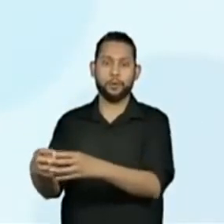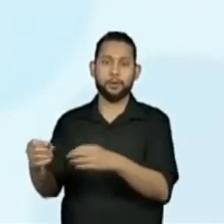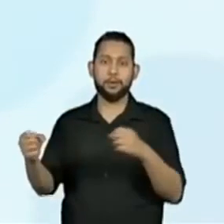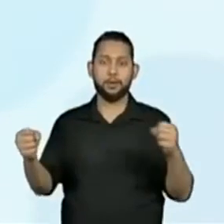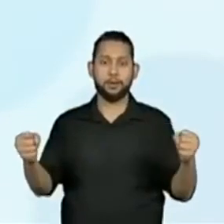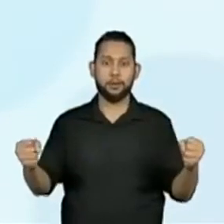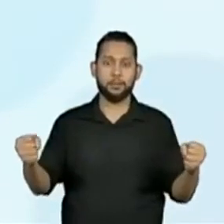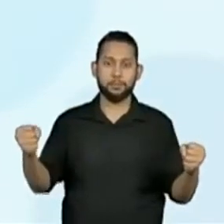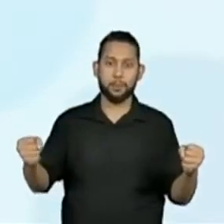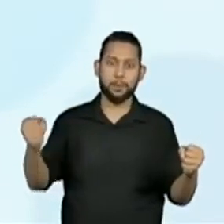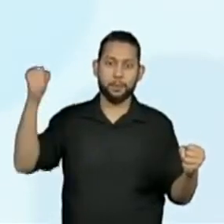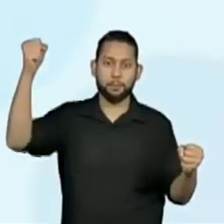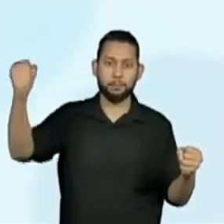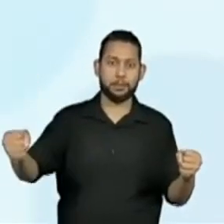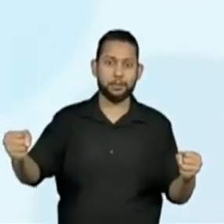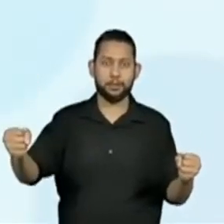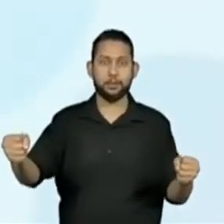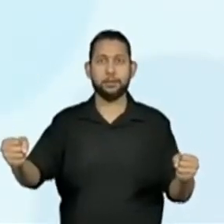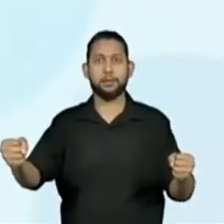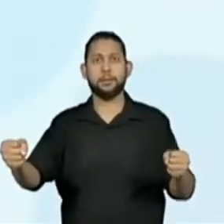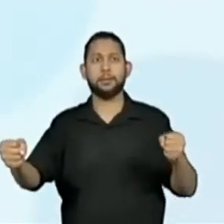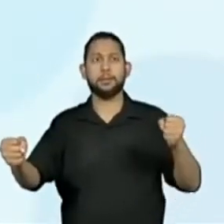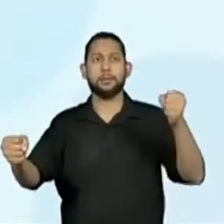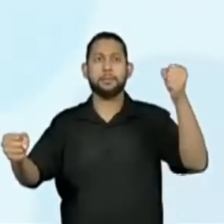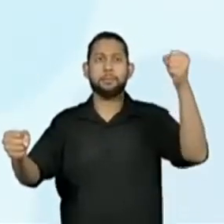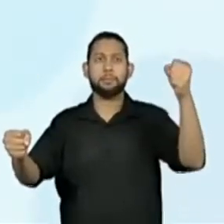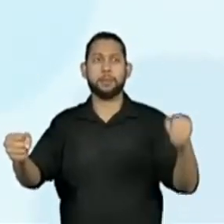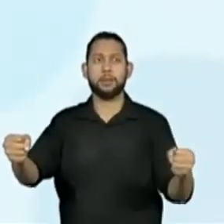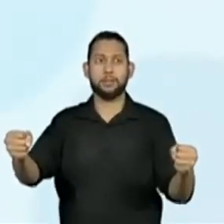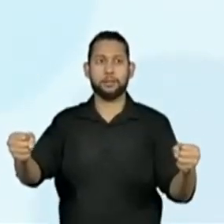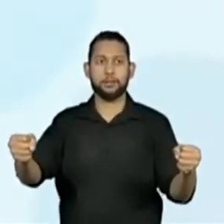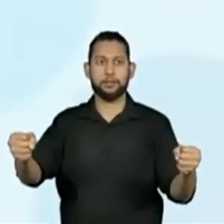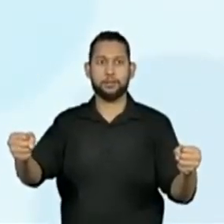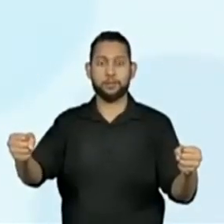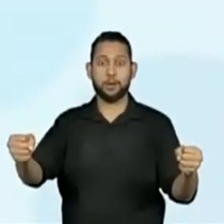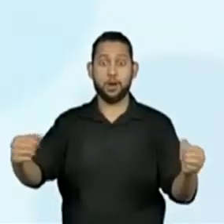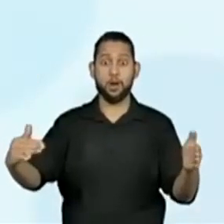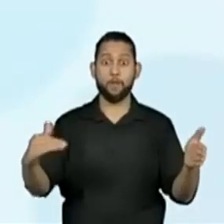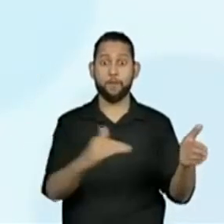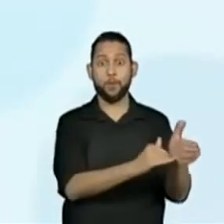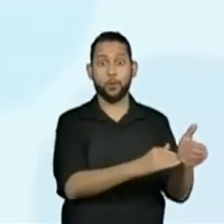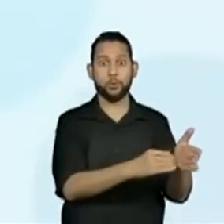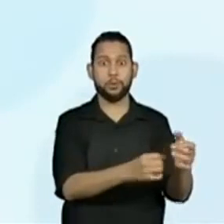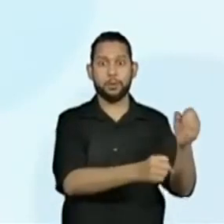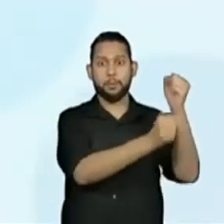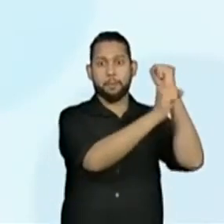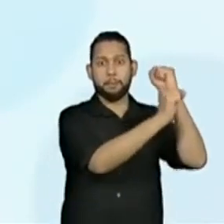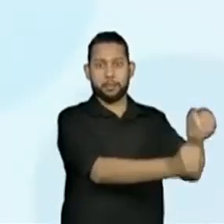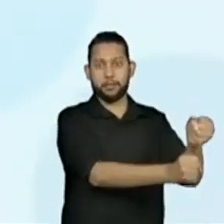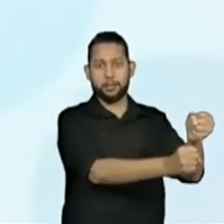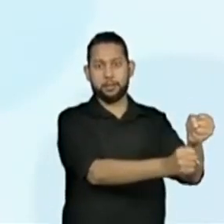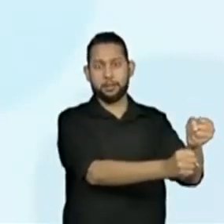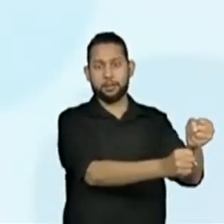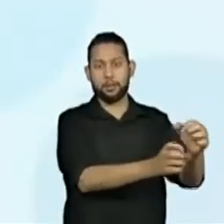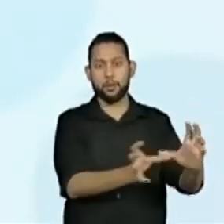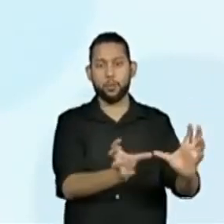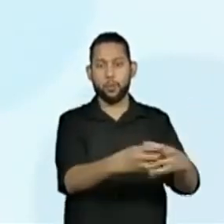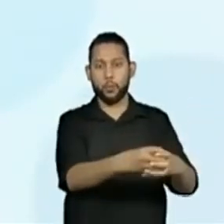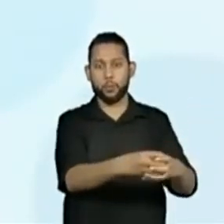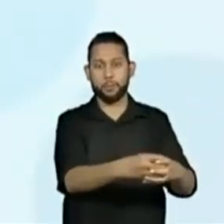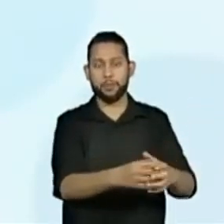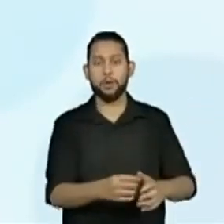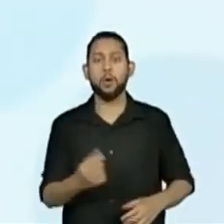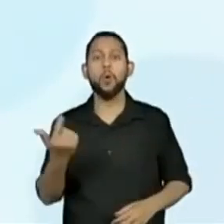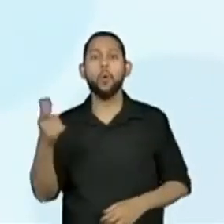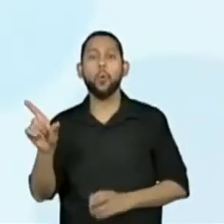bandeira na linha de fundo do campo. Estão conseguindo acompanhar até agora?